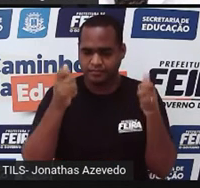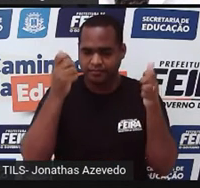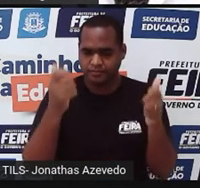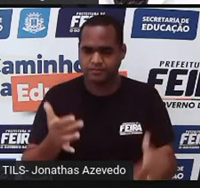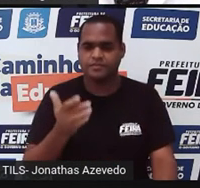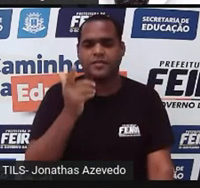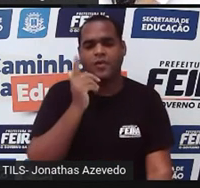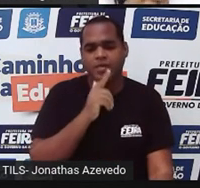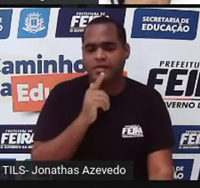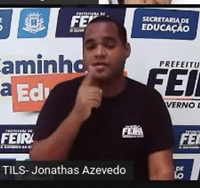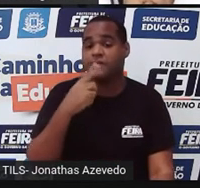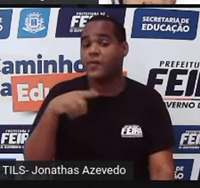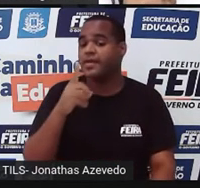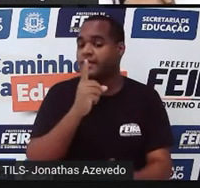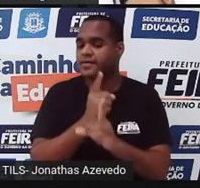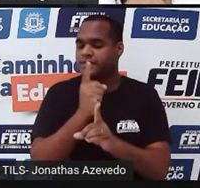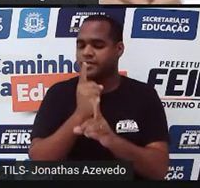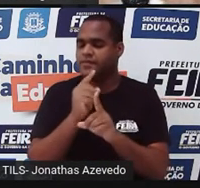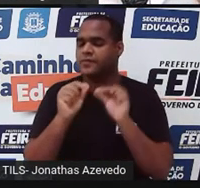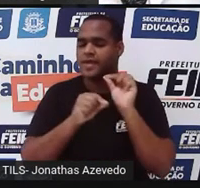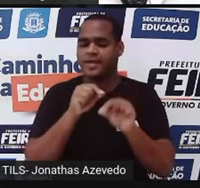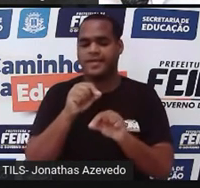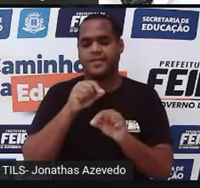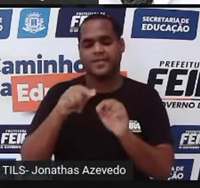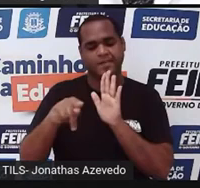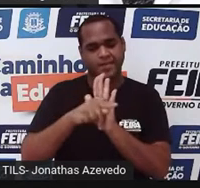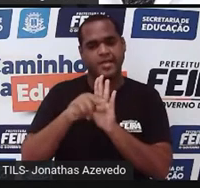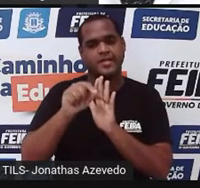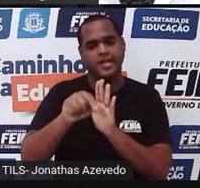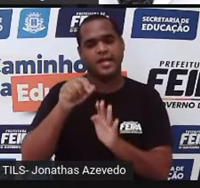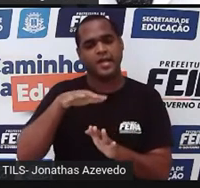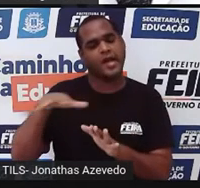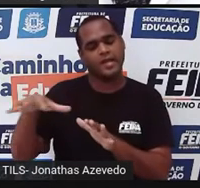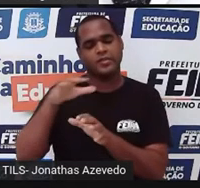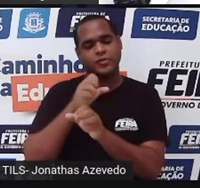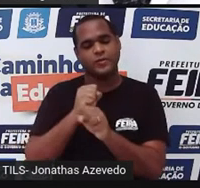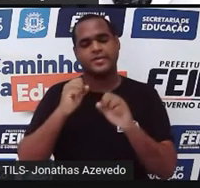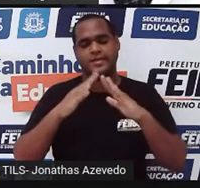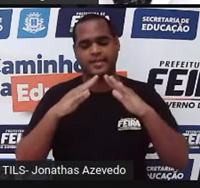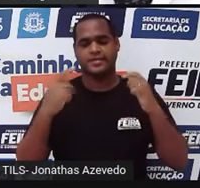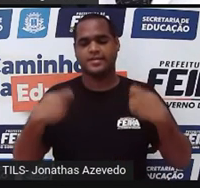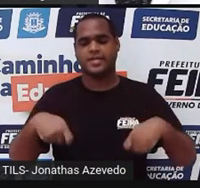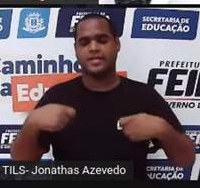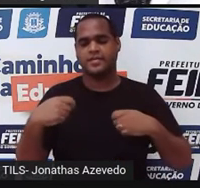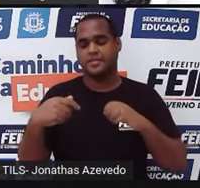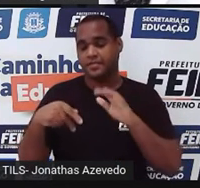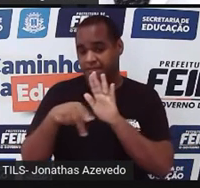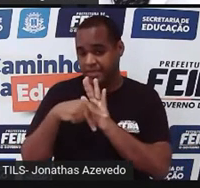elas, a gente já está encontrando uma parte da área total da casa. Tá bom?